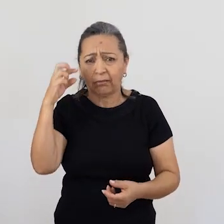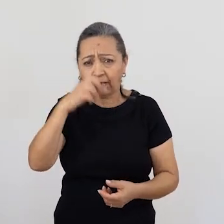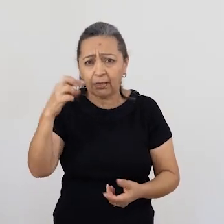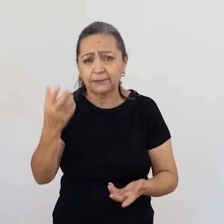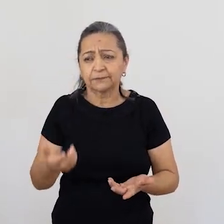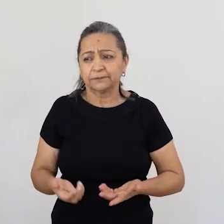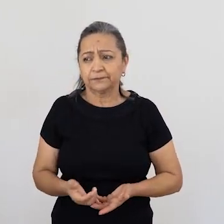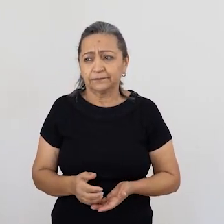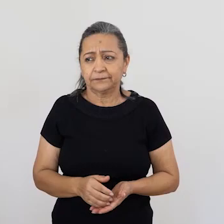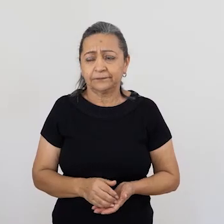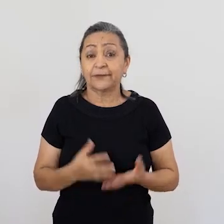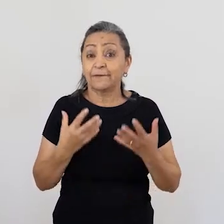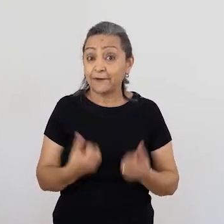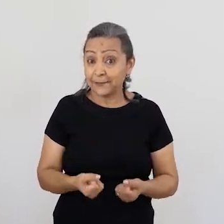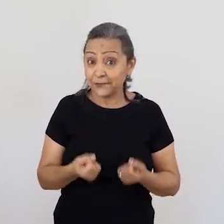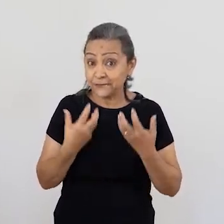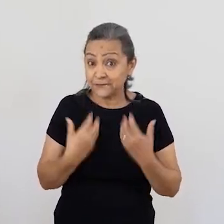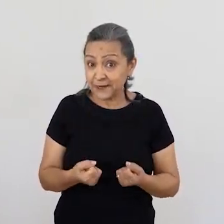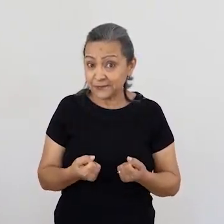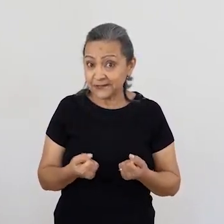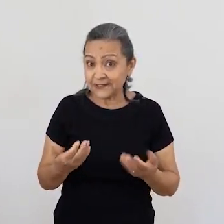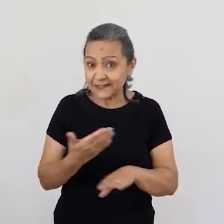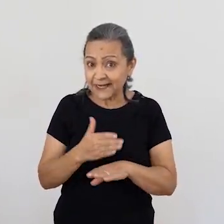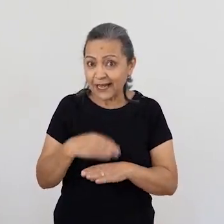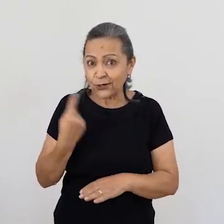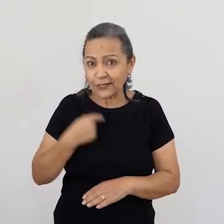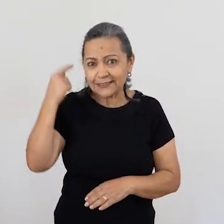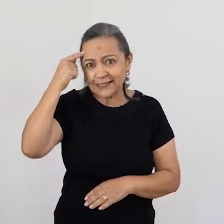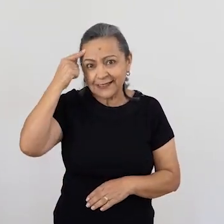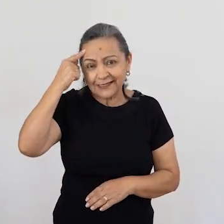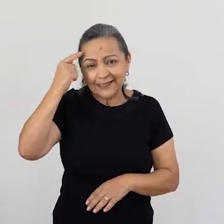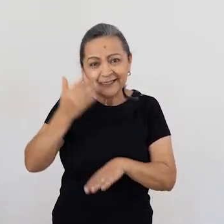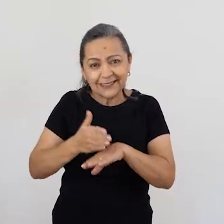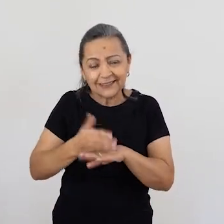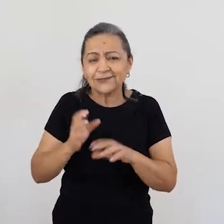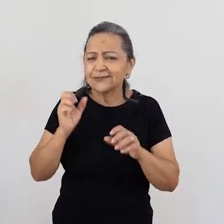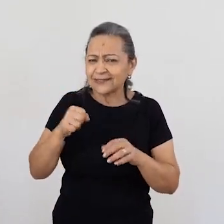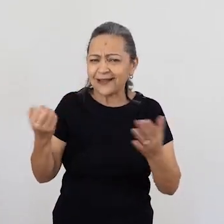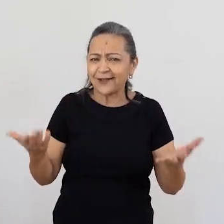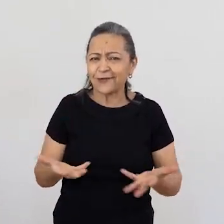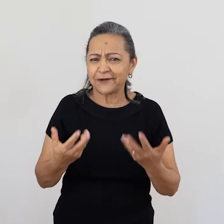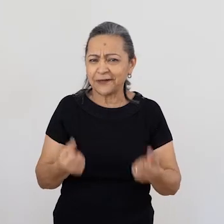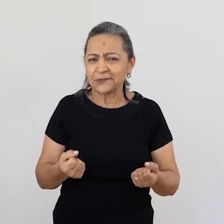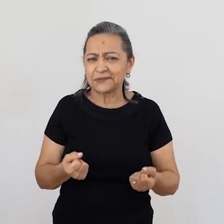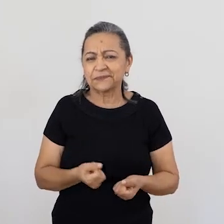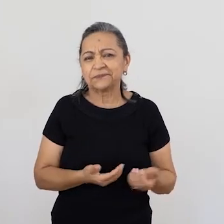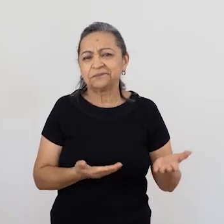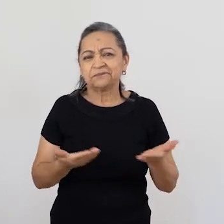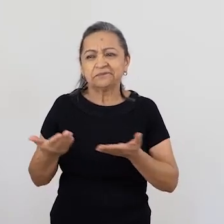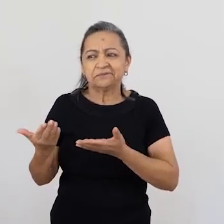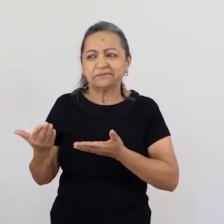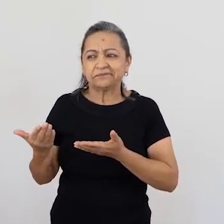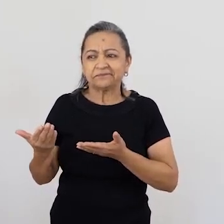grilagem, de sabotagem, muitas vezes, do próprio Estado. Vamos fazer a nossa mentalização? Sim,